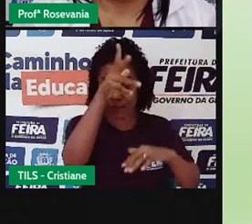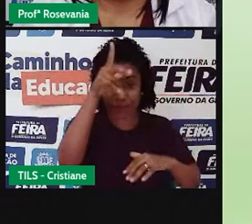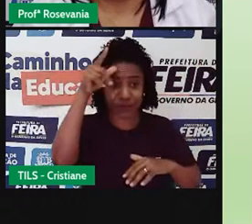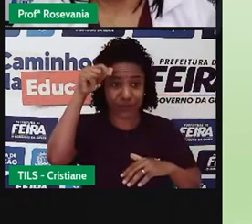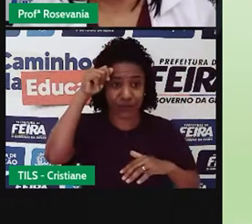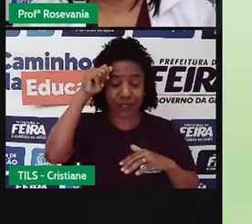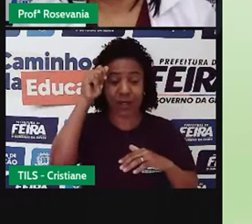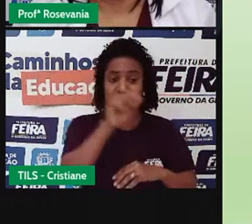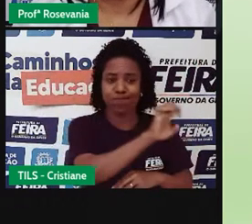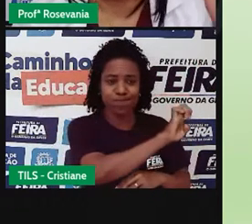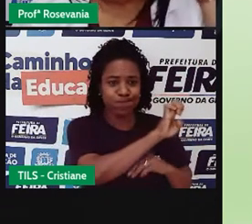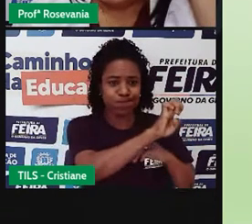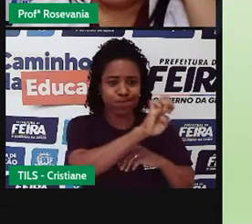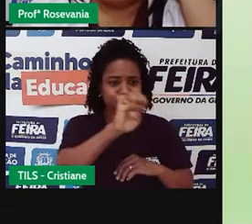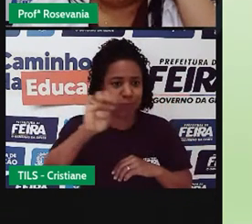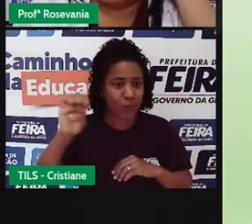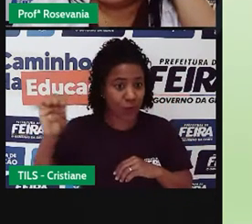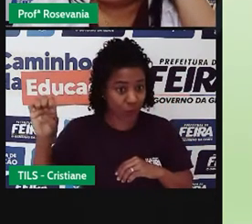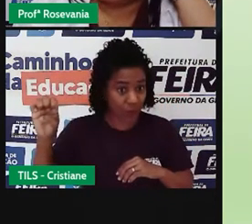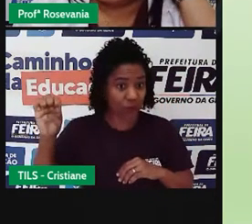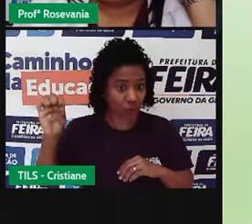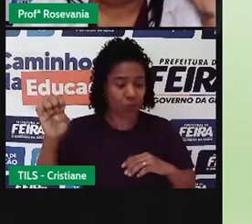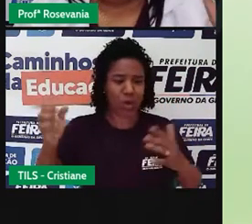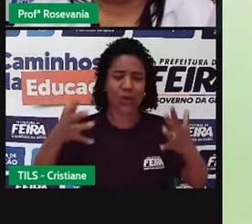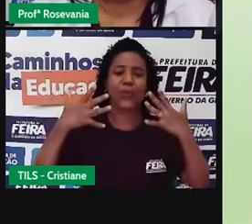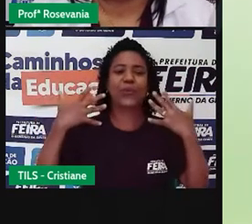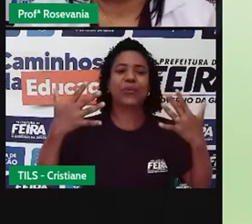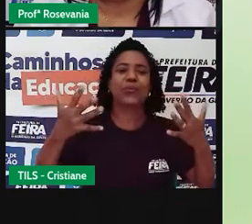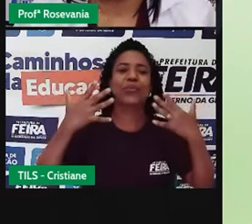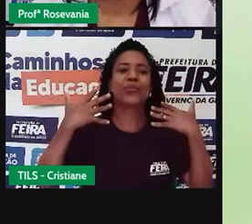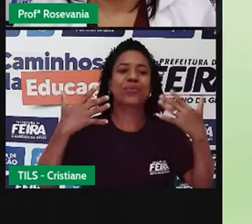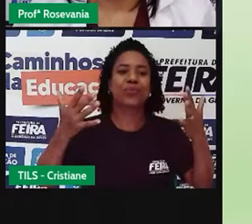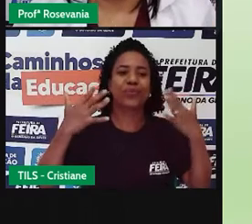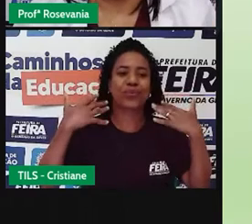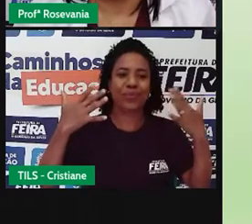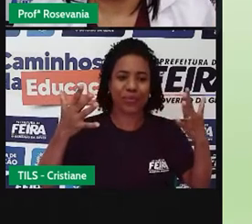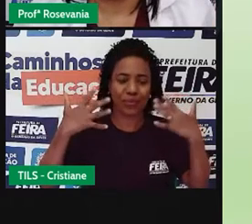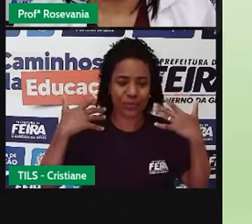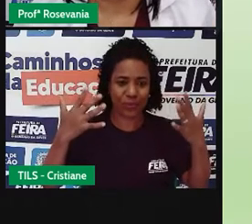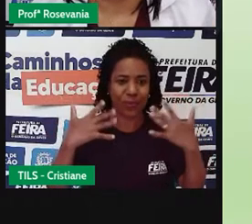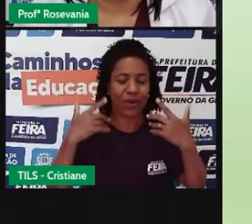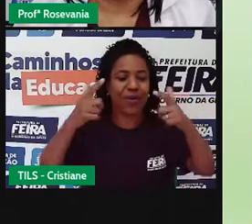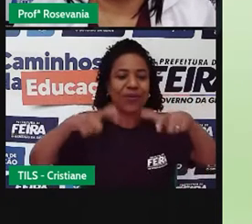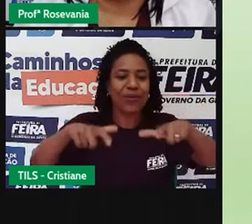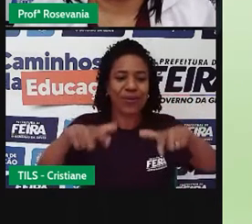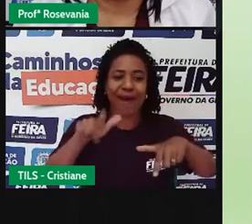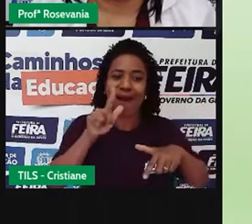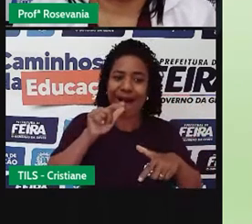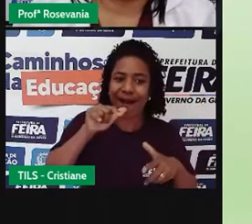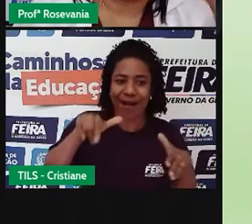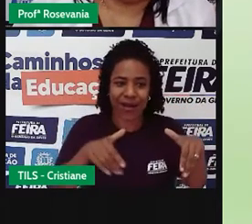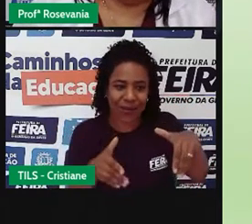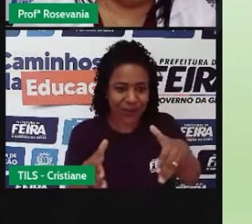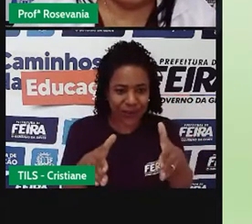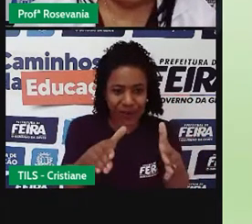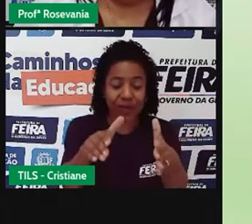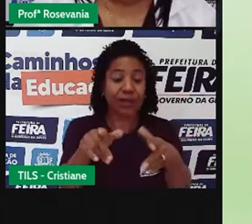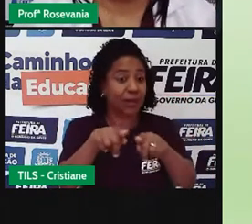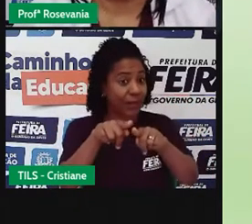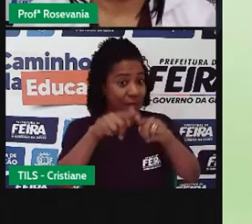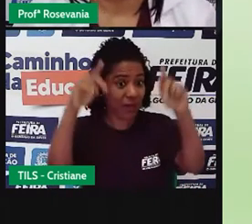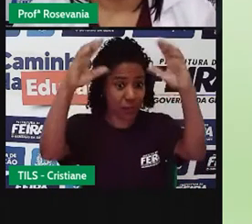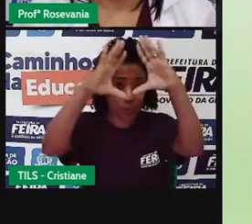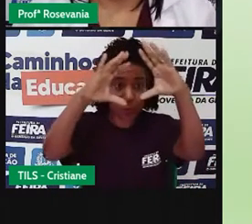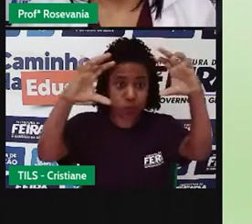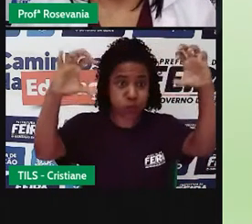Então, se é próximo da linha do Equador, a gente sabe que é uma floresta que se adapta, né, aos locais úmidos aqui, tem muita chuva, que a gente já falou até dos